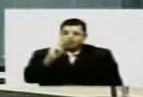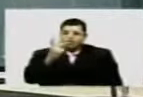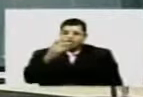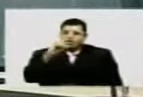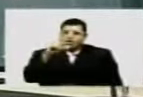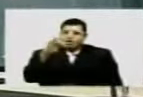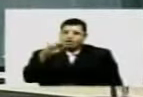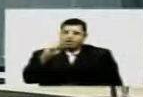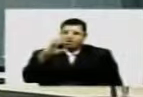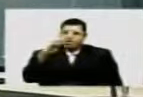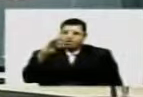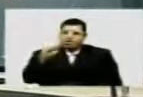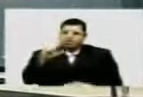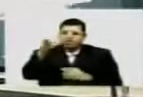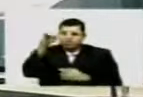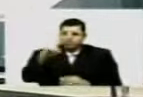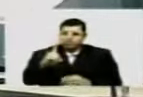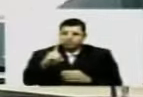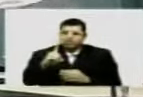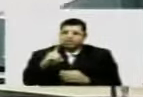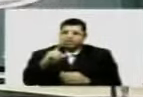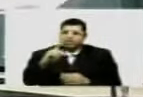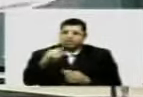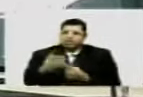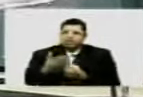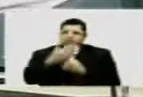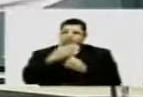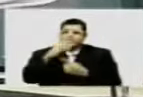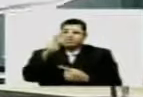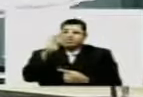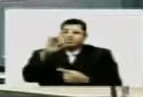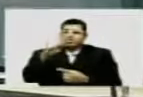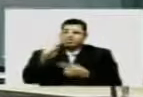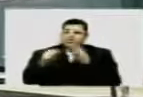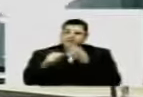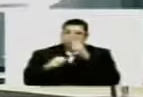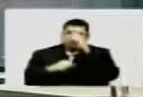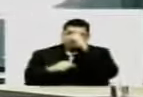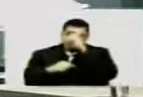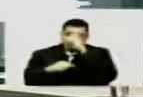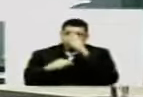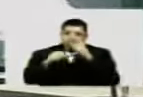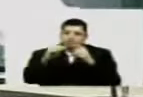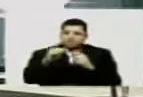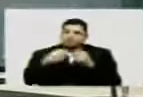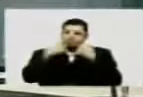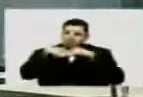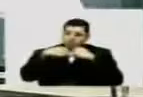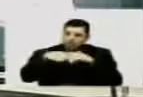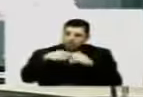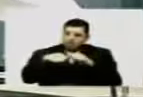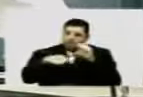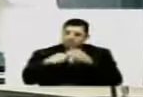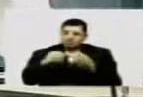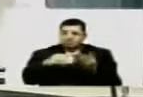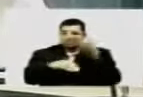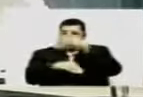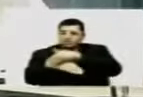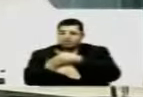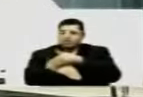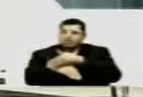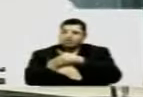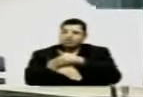Carlos Sobrinho, diretor do hospital de guarnição de Tabatinga, de que o hospital de guarnição precisaria entrar em